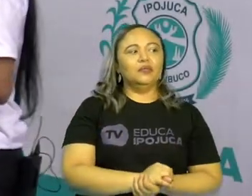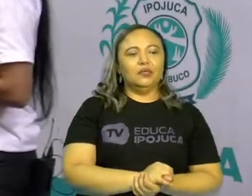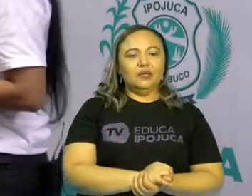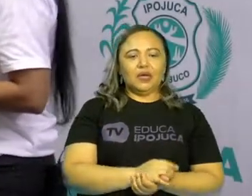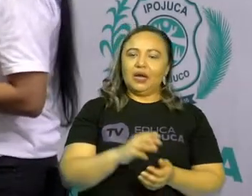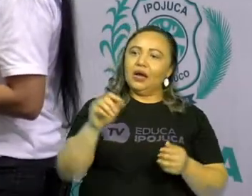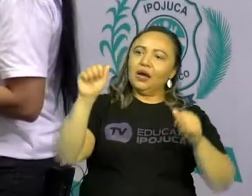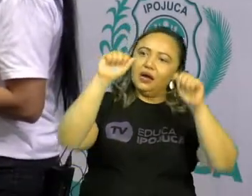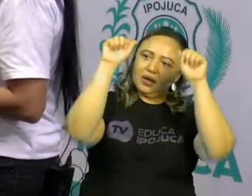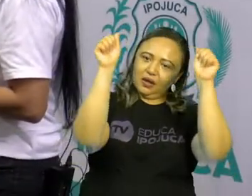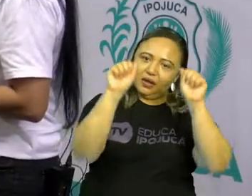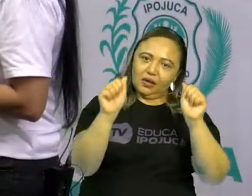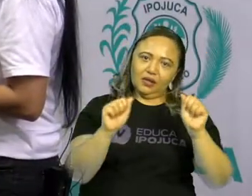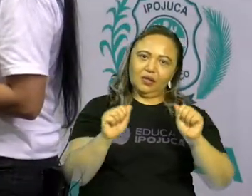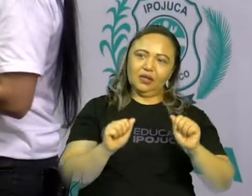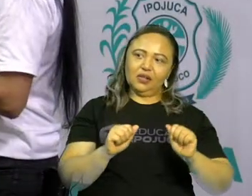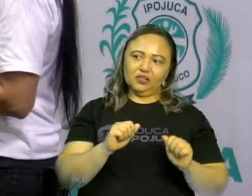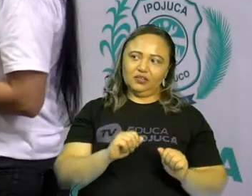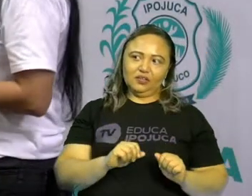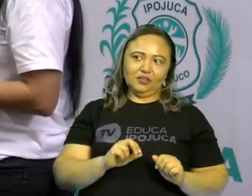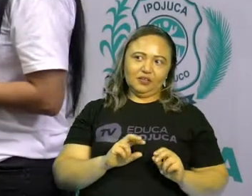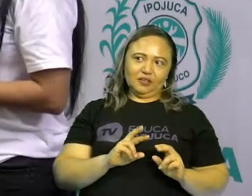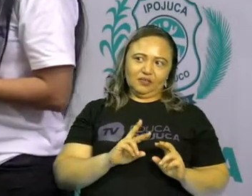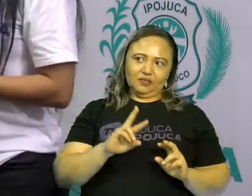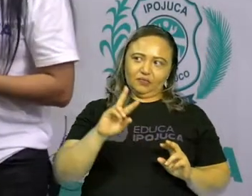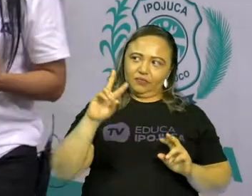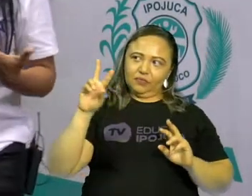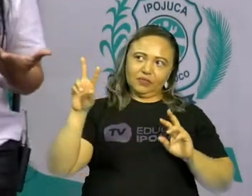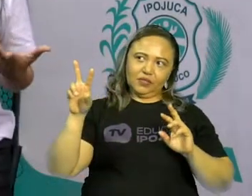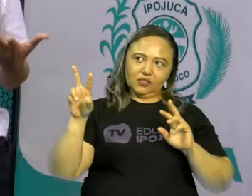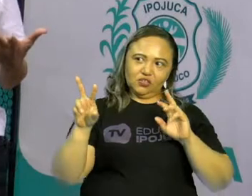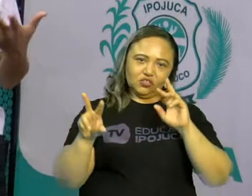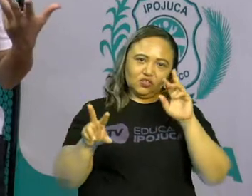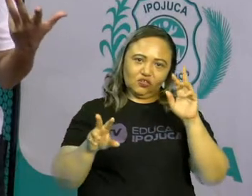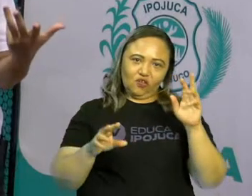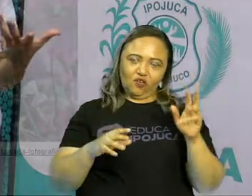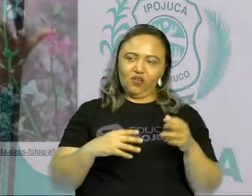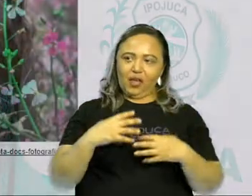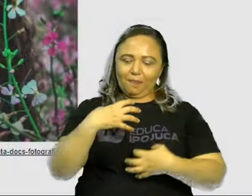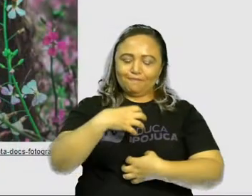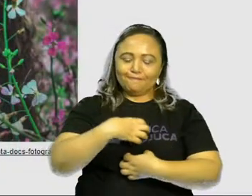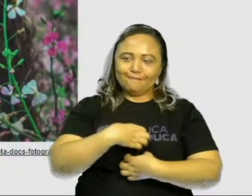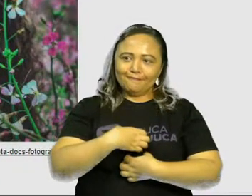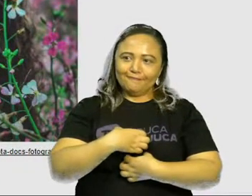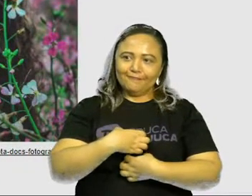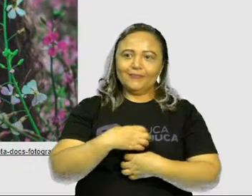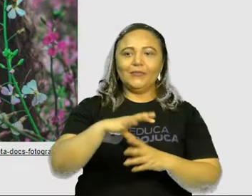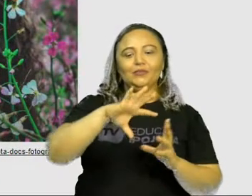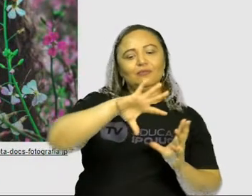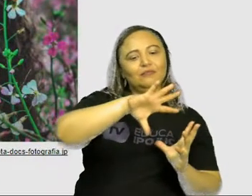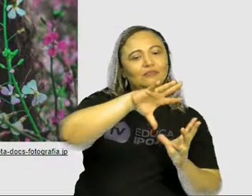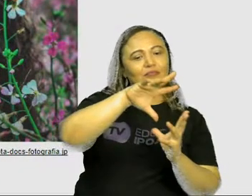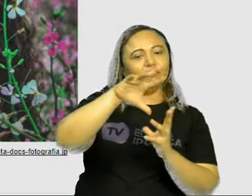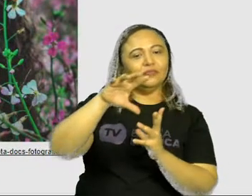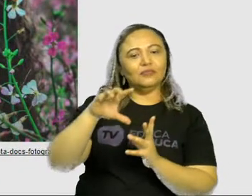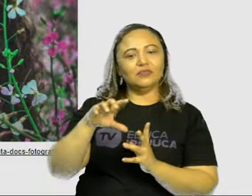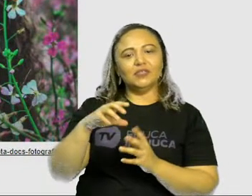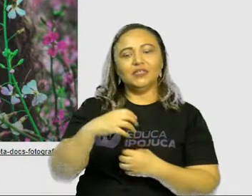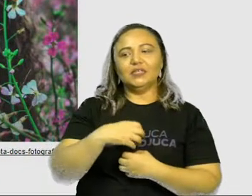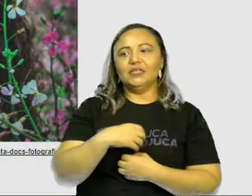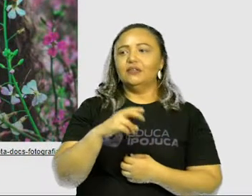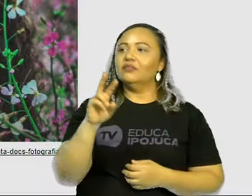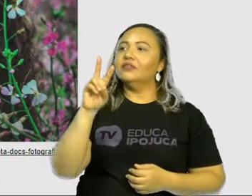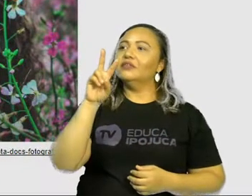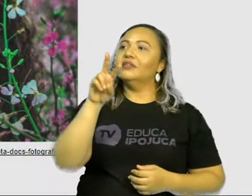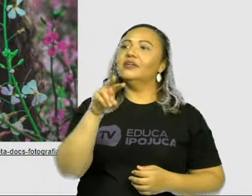A arte nos faz olhar o mundo. Como assim nos faz olhar o mundo? Tem pessoas que, quando olham